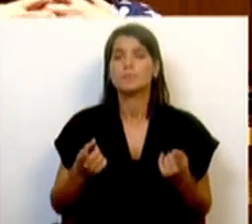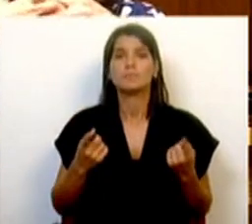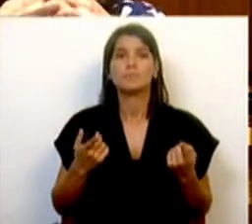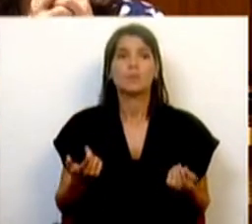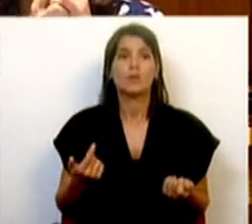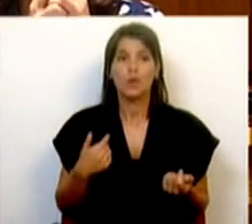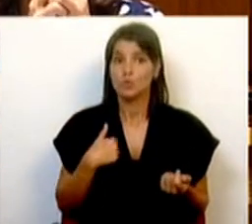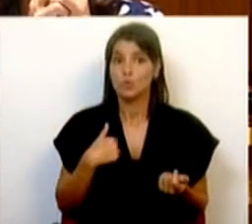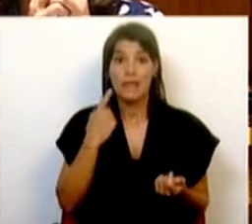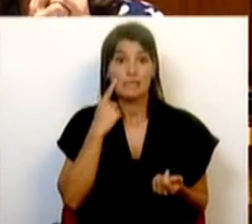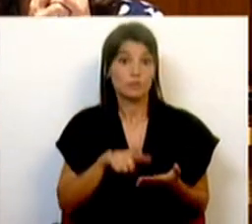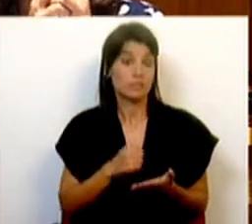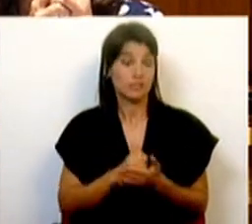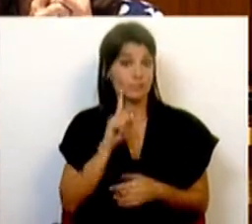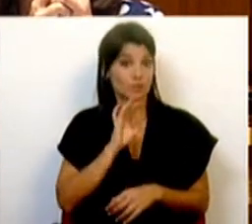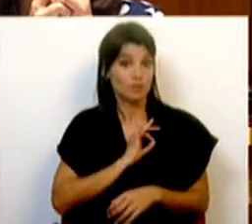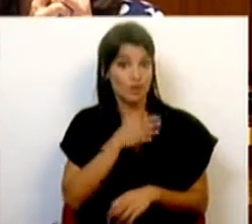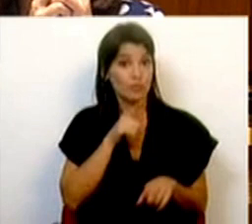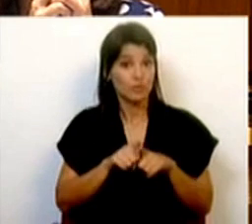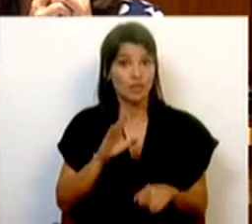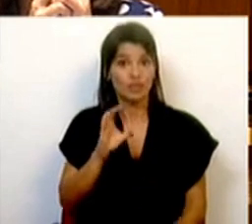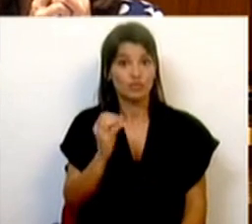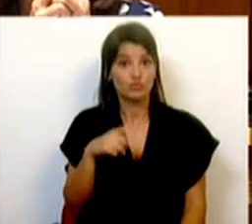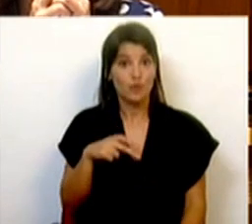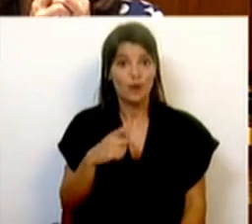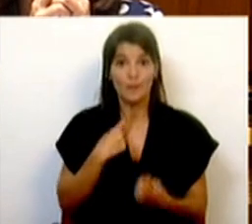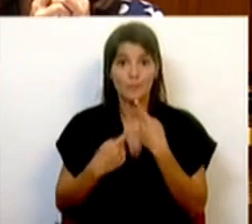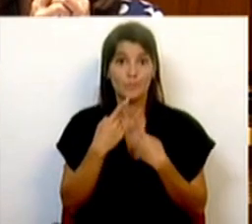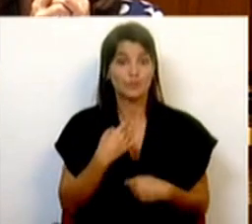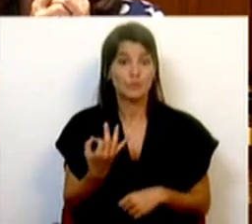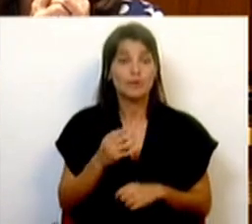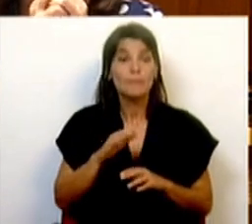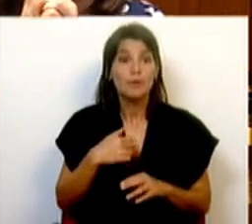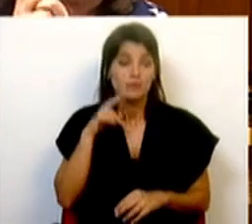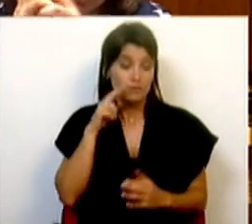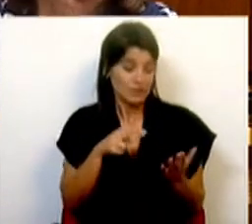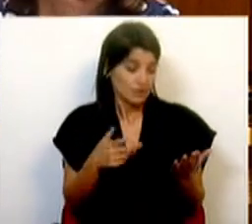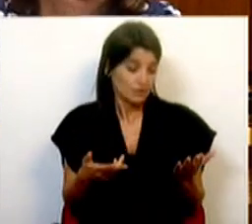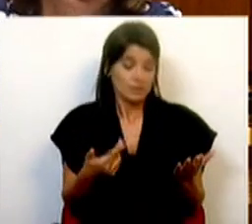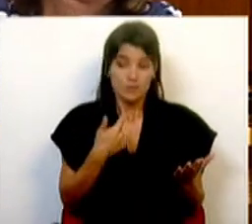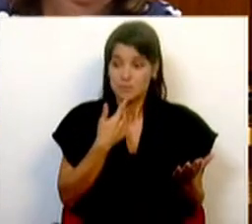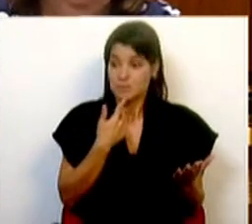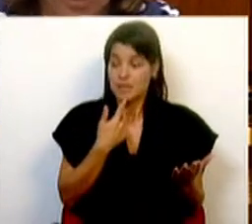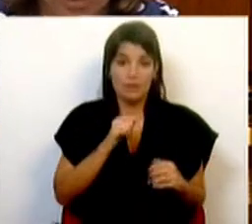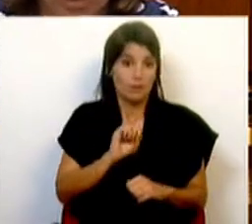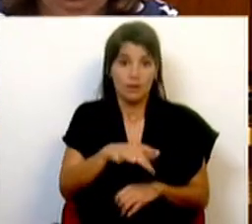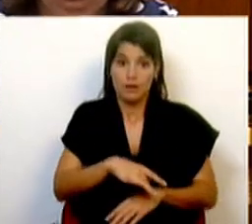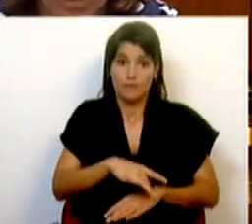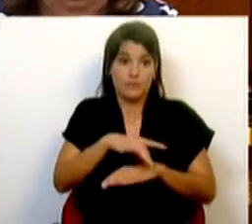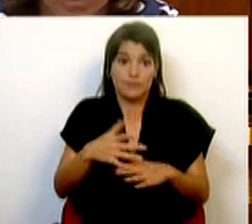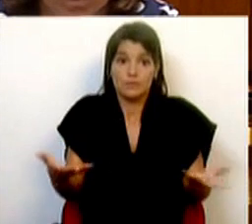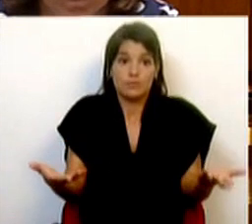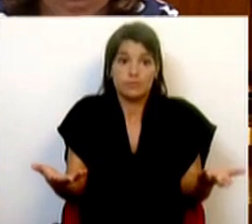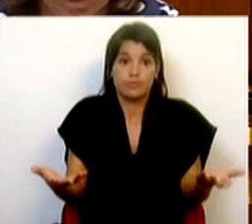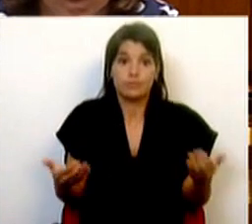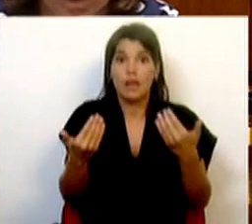Eu presto sempre atenção, Sra. Deputada Joana Cordeiro, às questões que me coloca, mas o que eu verifico é verdadeiramente, aí sim, uma obsessão que não